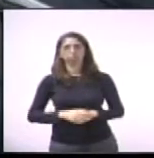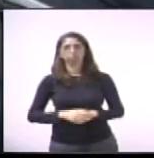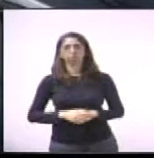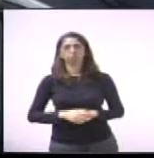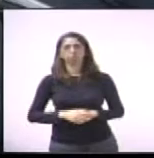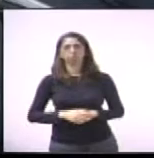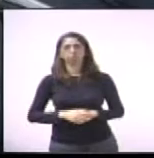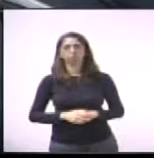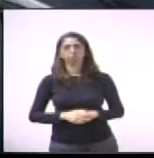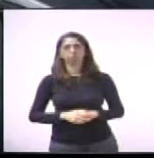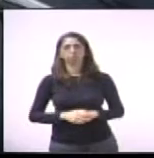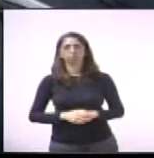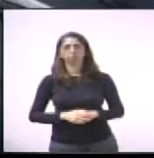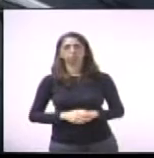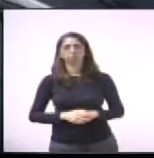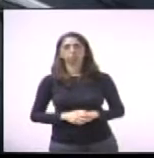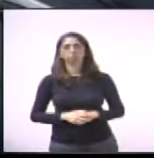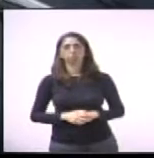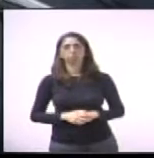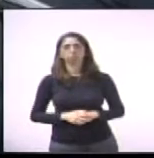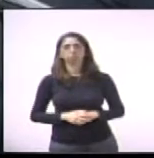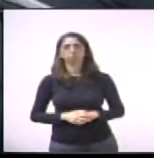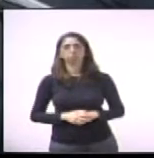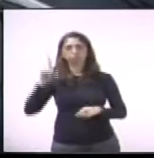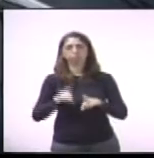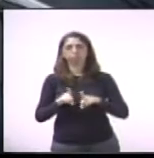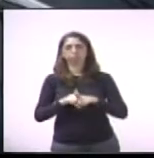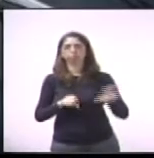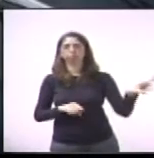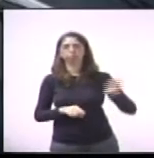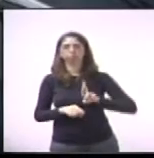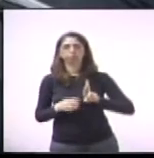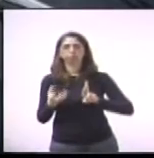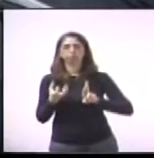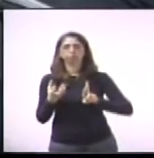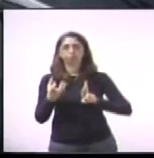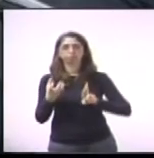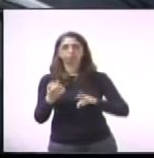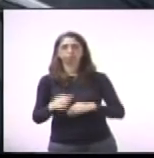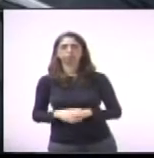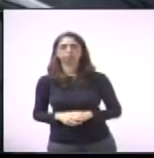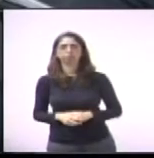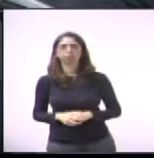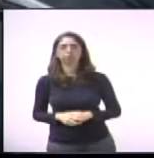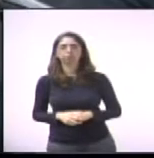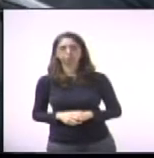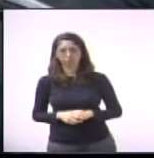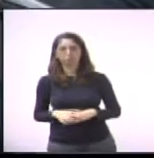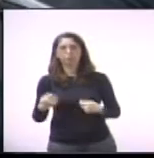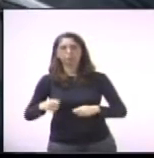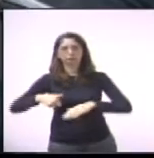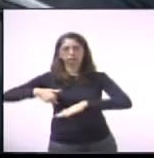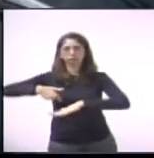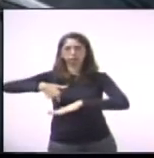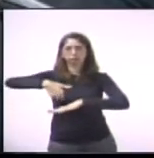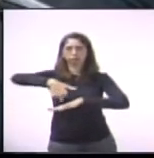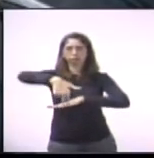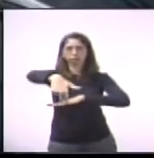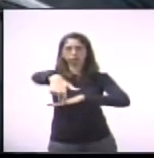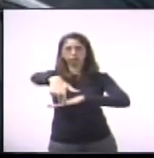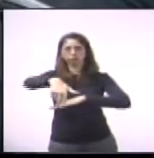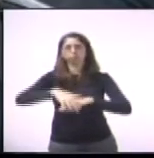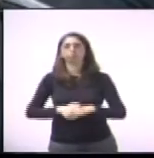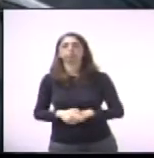292, da vereadora Ângela Duarte, requer informações ao Executivo quanto à faixa de pedestre das